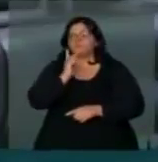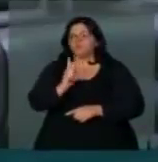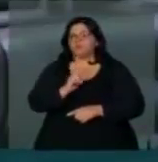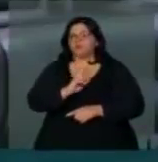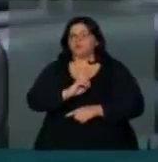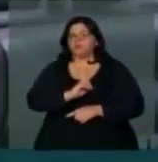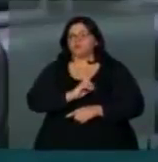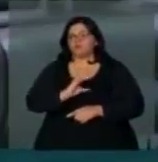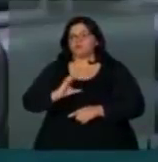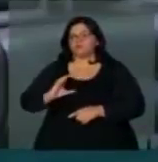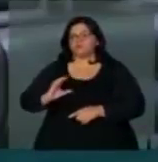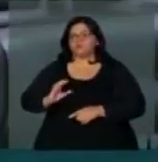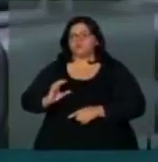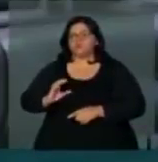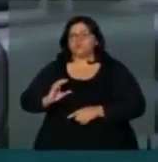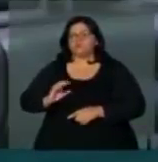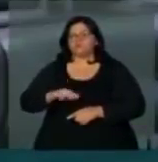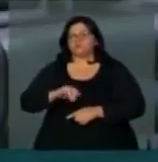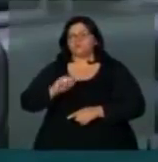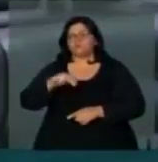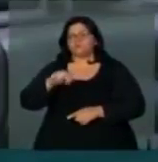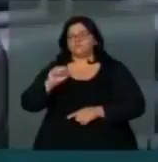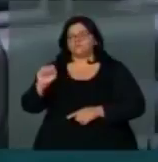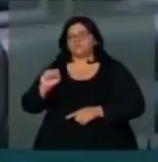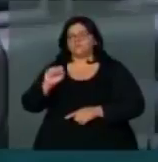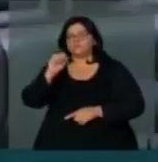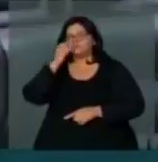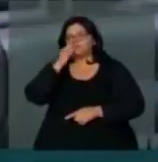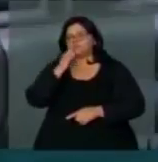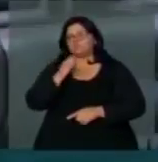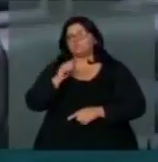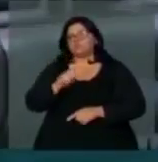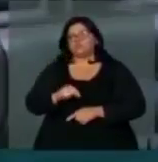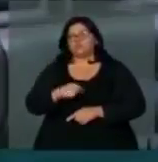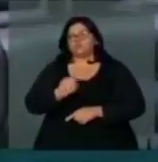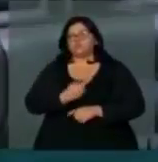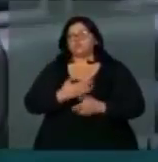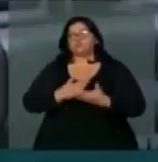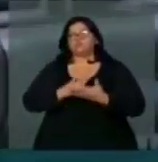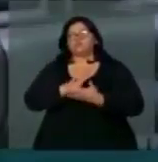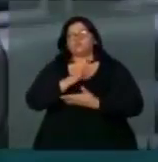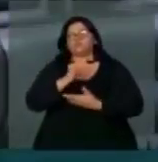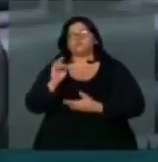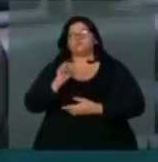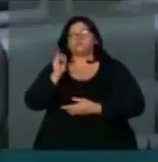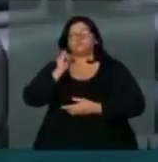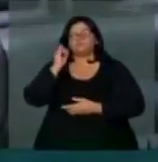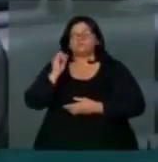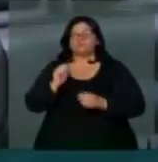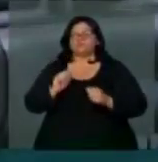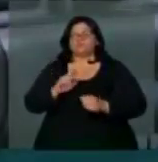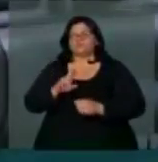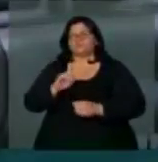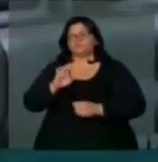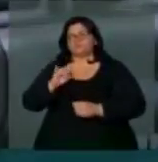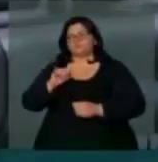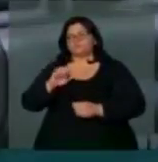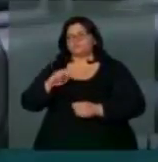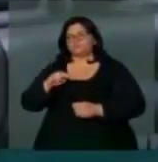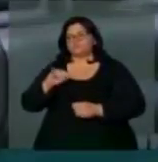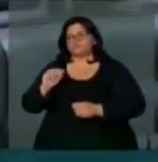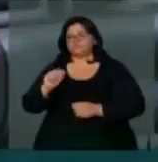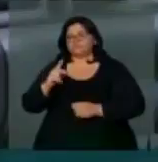hoje pela manhã, nós aprovamos uma importante audiência pública, com a presença de dois ministros, para tratar